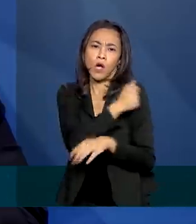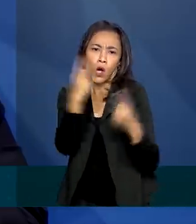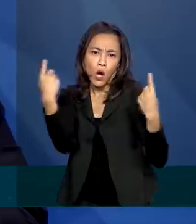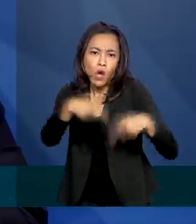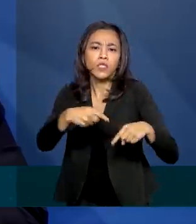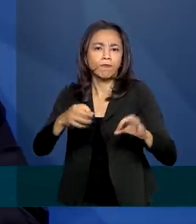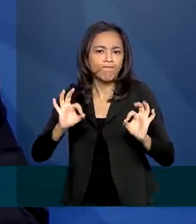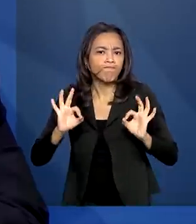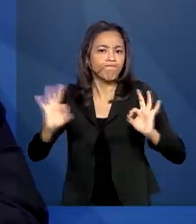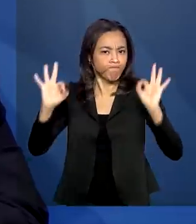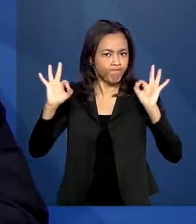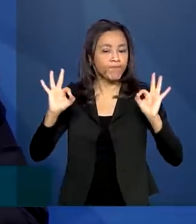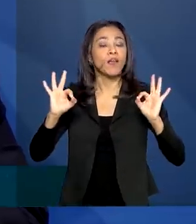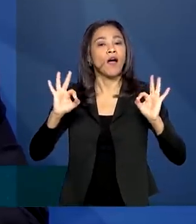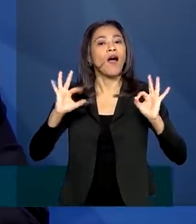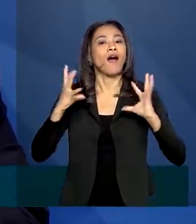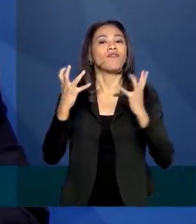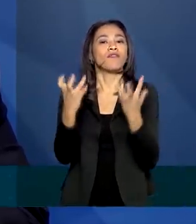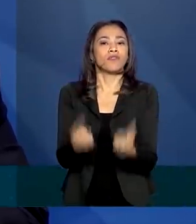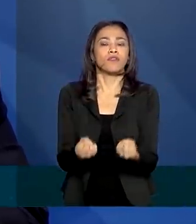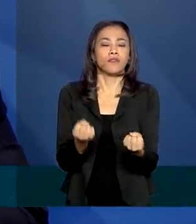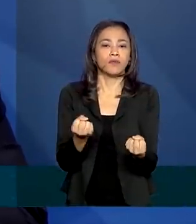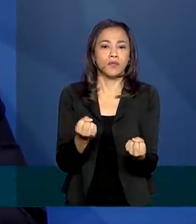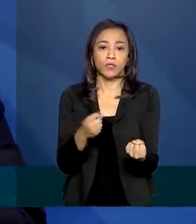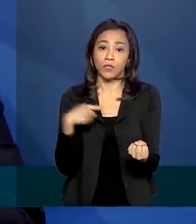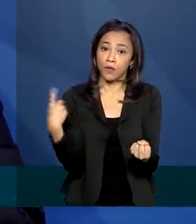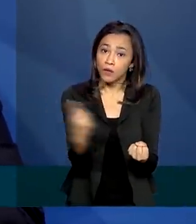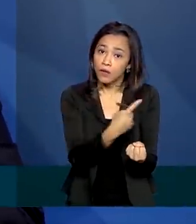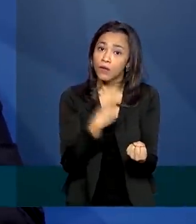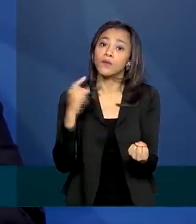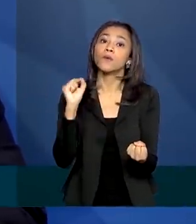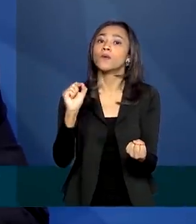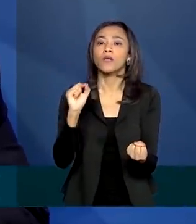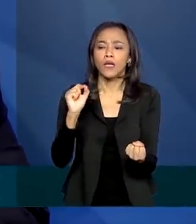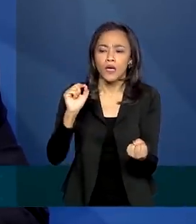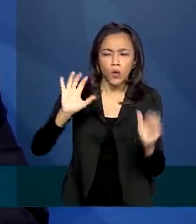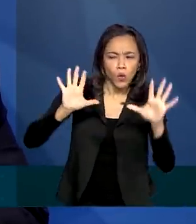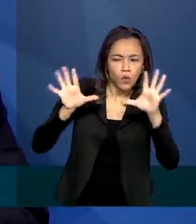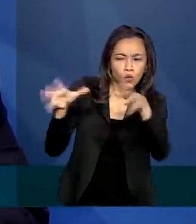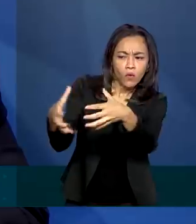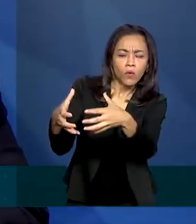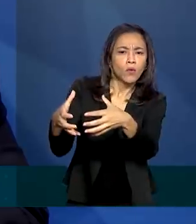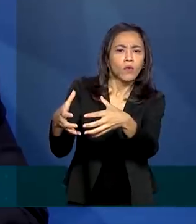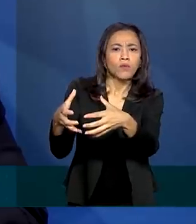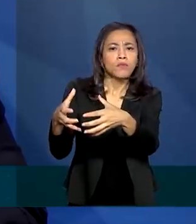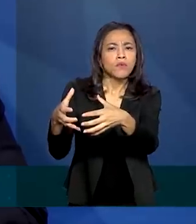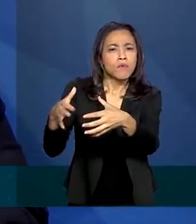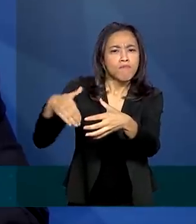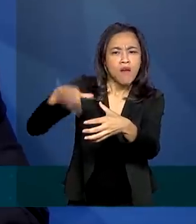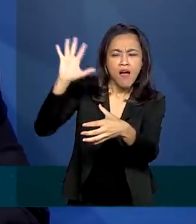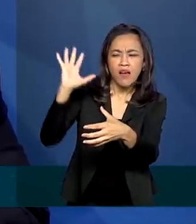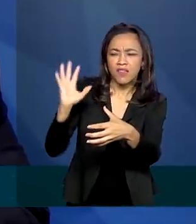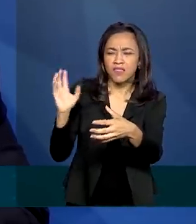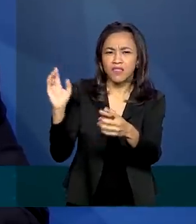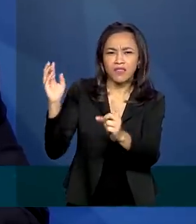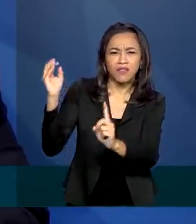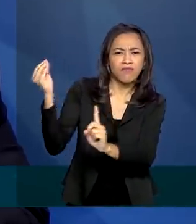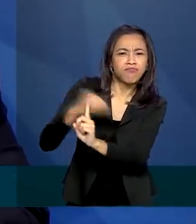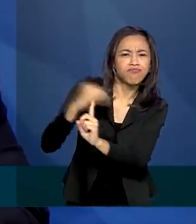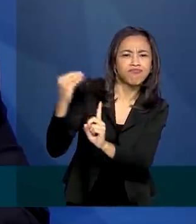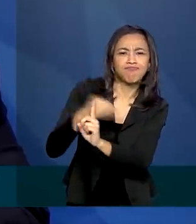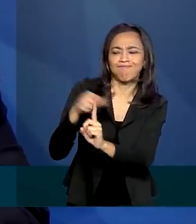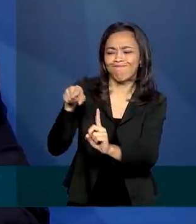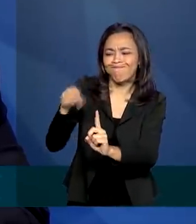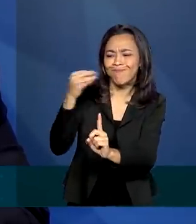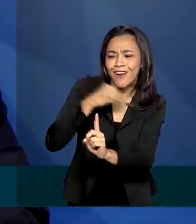brasileira precisa, nós iremos priorizar a população mais vulnerável a essa